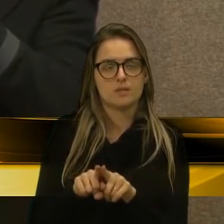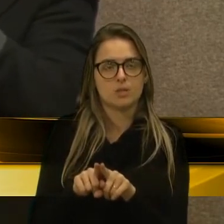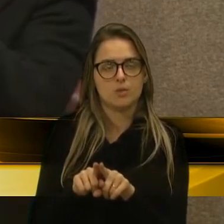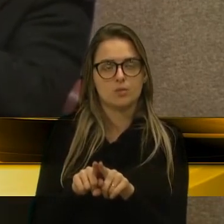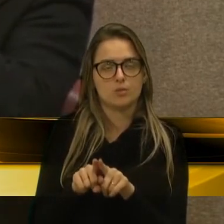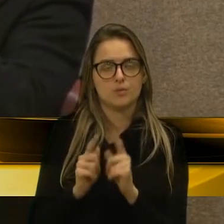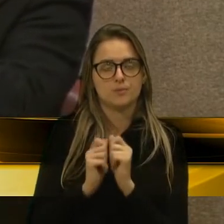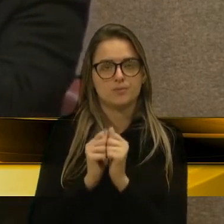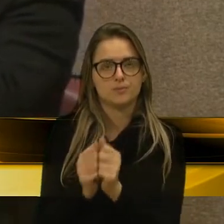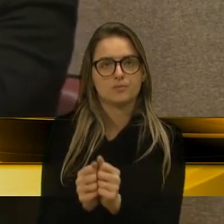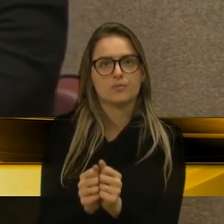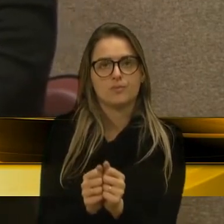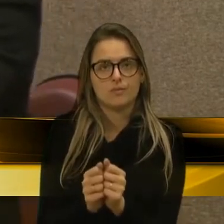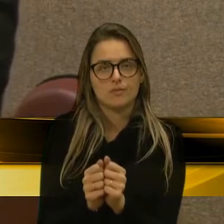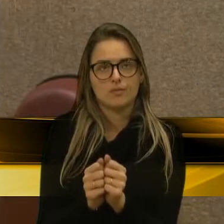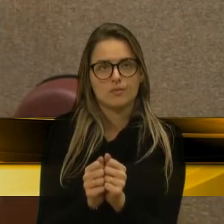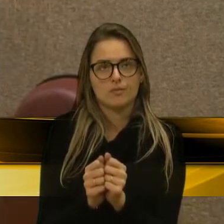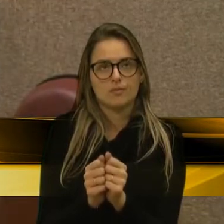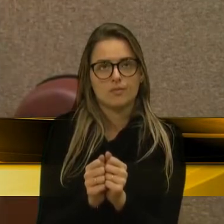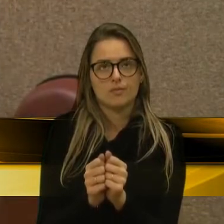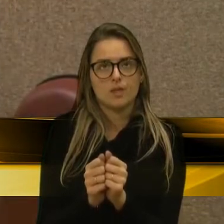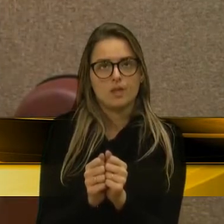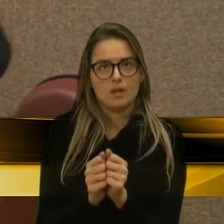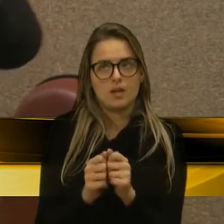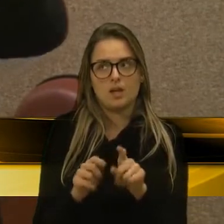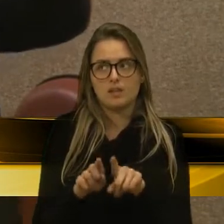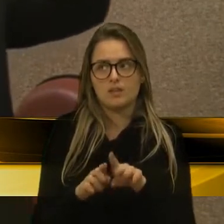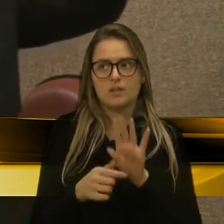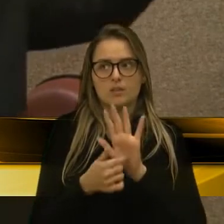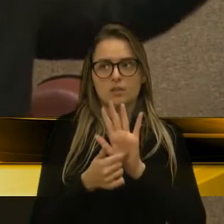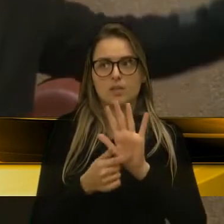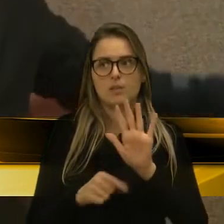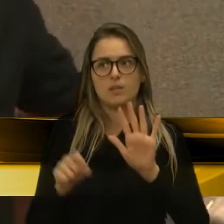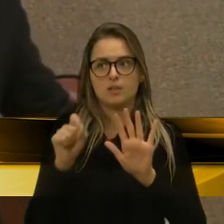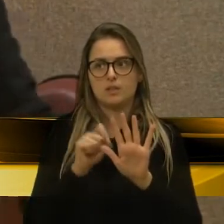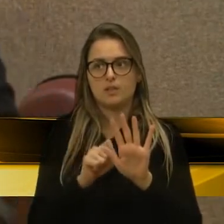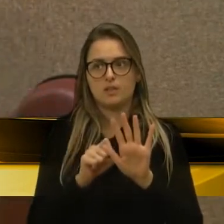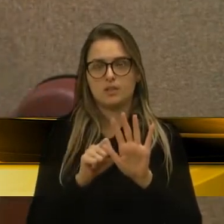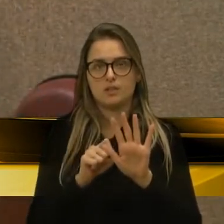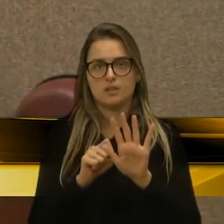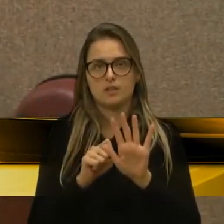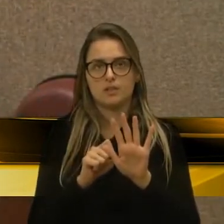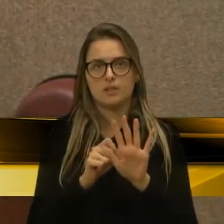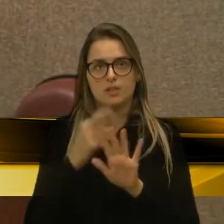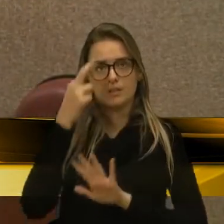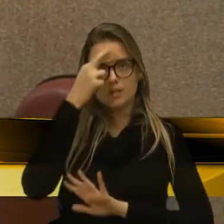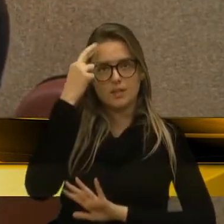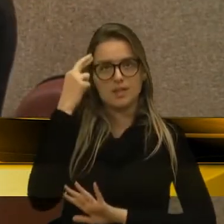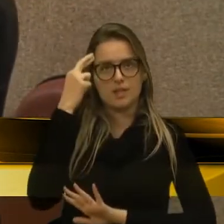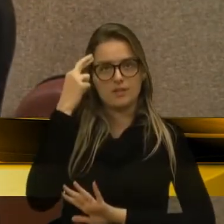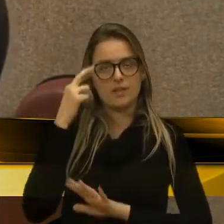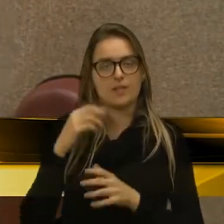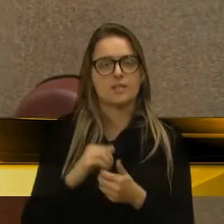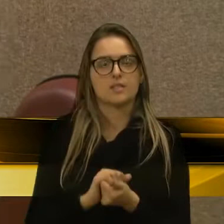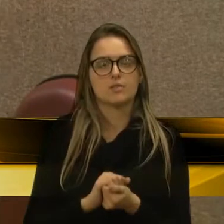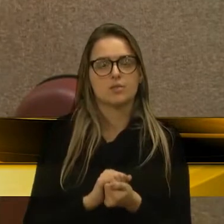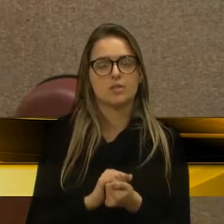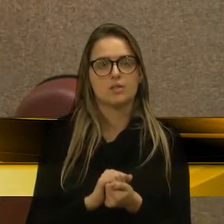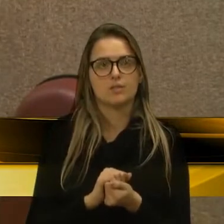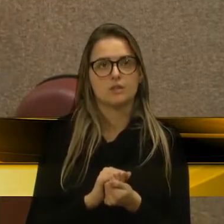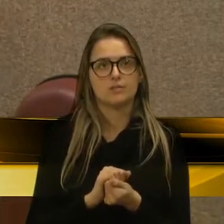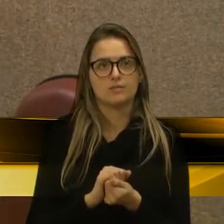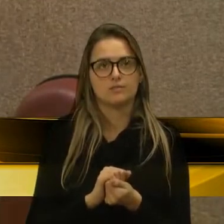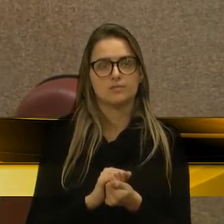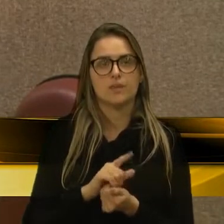aí, vem aquela, aquela coisa, ah, mas eu poderia ter chamado o Rafael Bado, eu poderia ter ouvido o